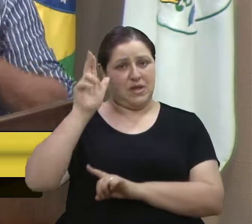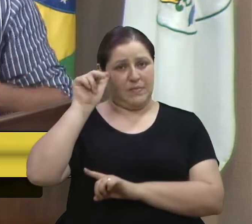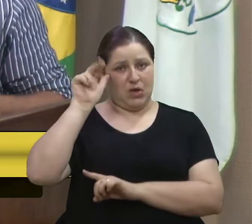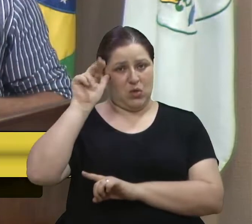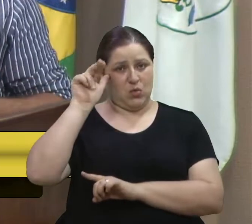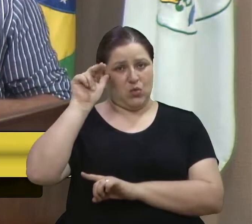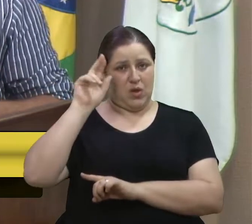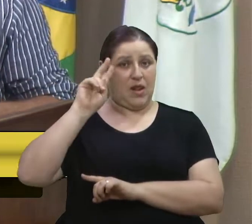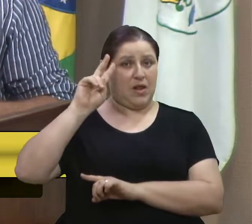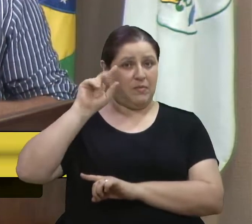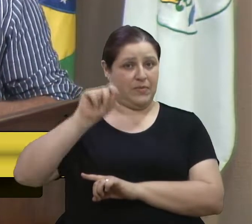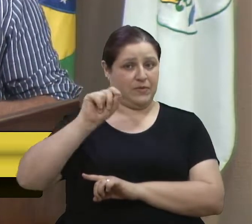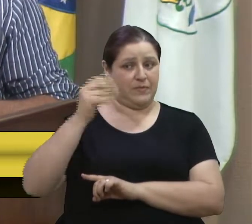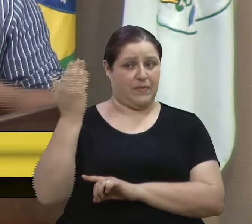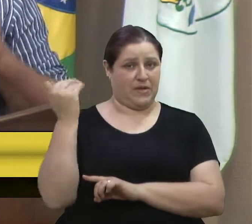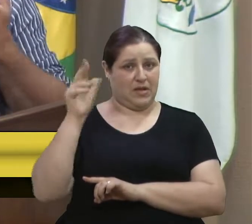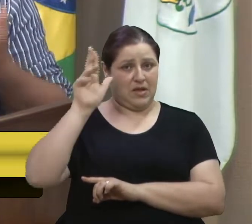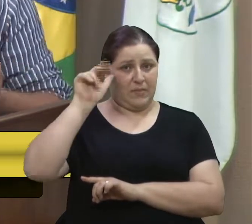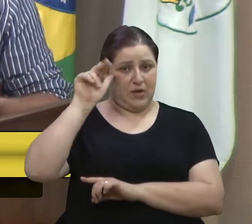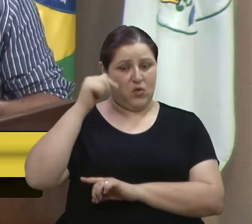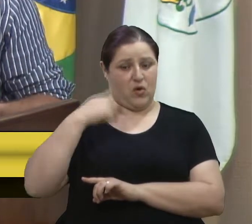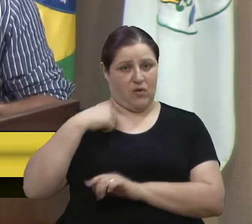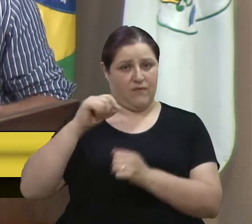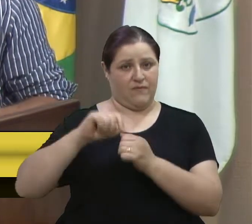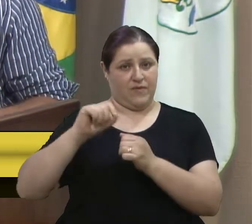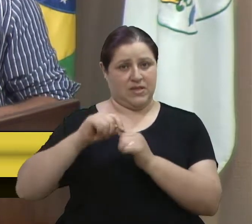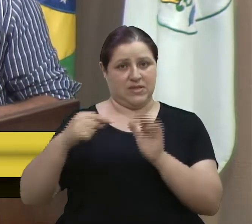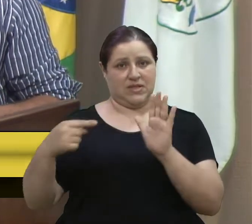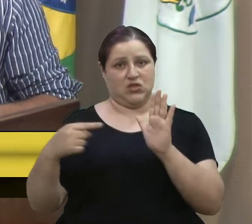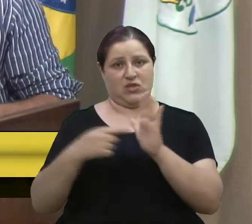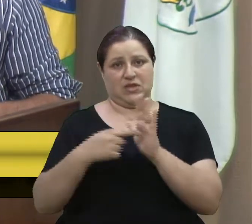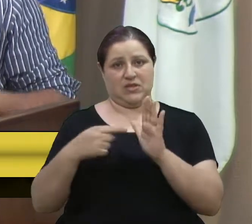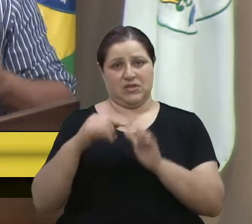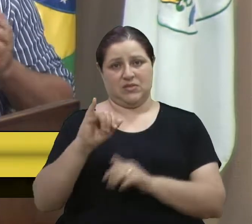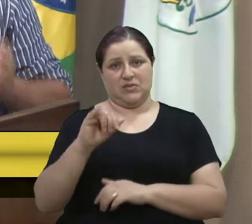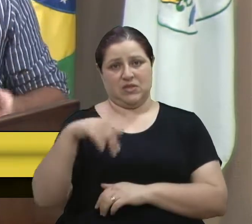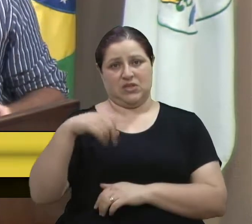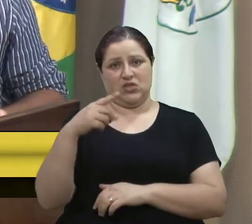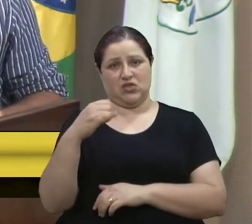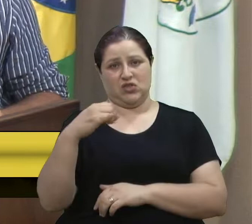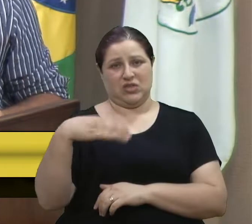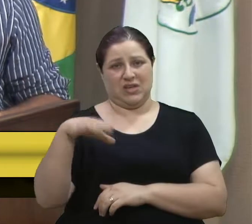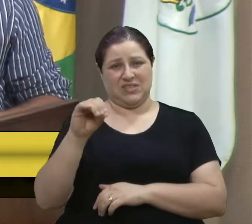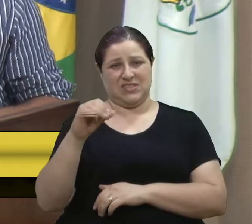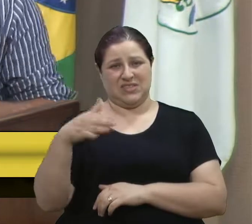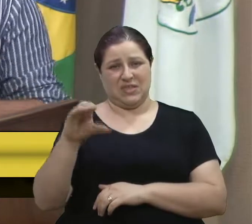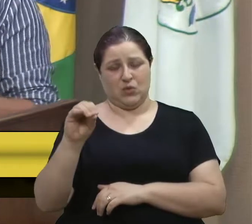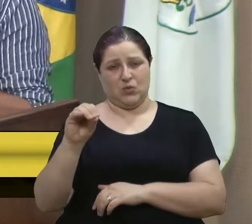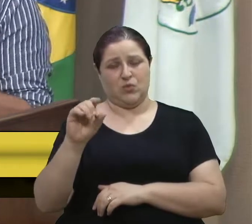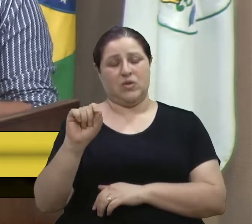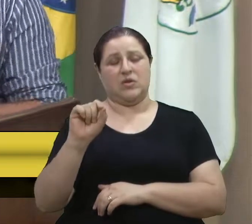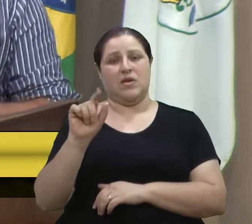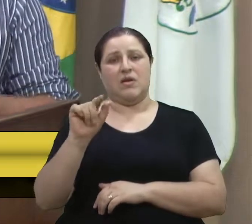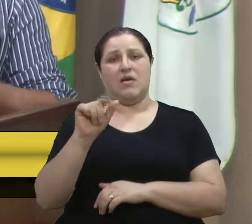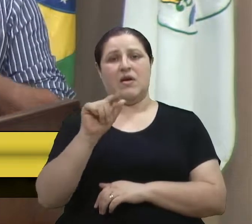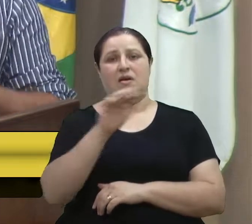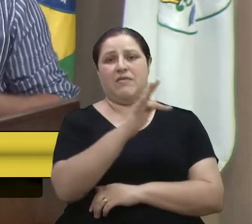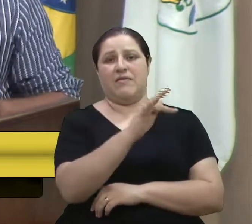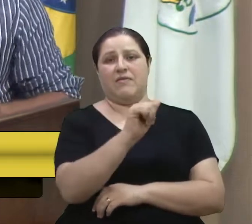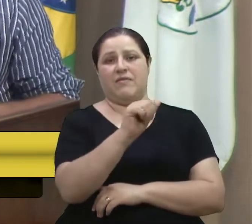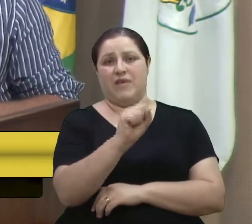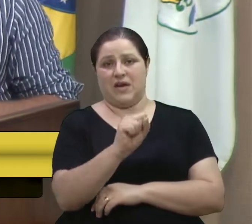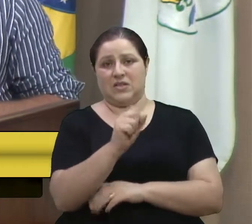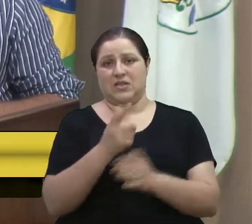aportes. Em abril, eu fiz uma indicação para que a FAS comprasse passagens para as